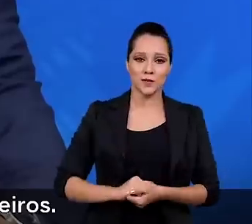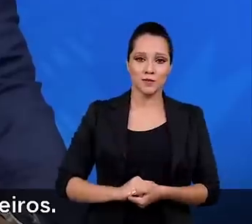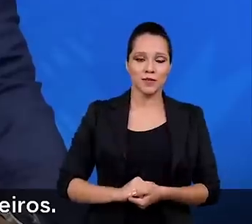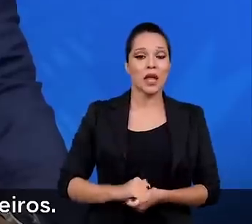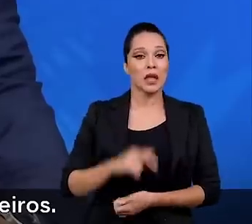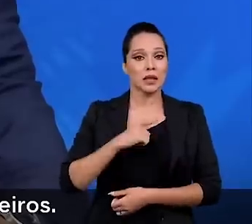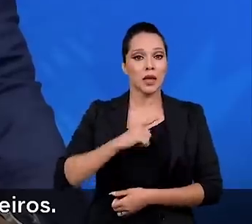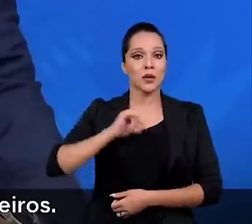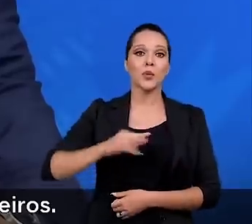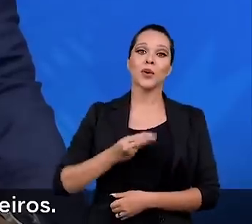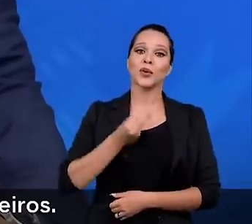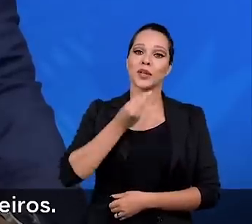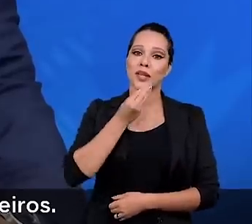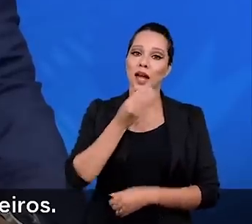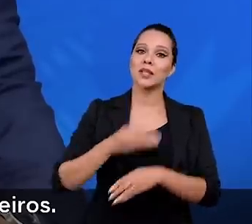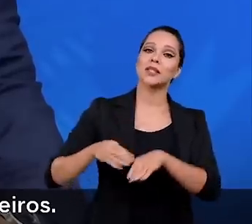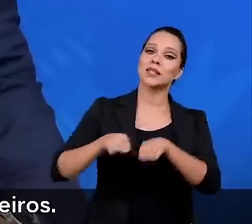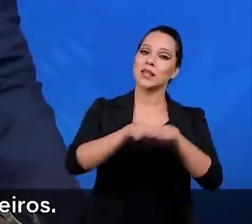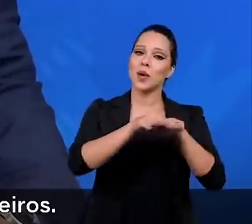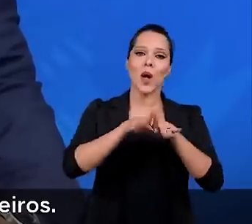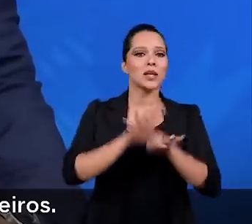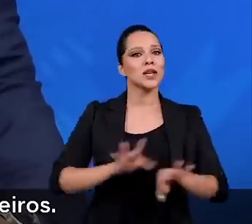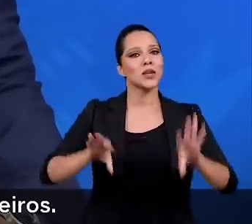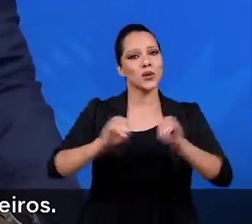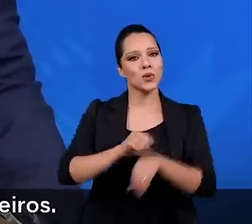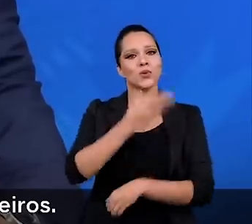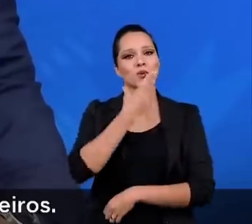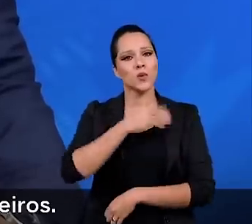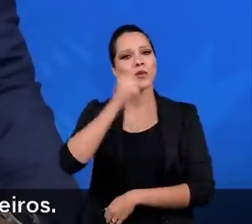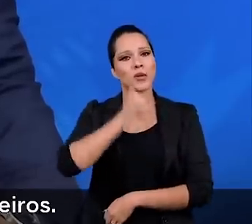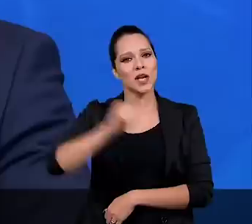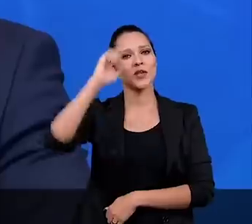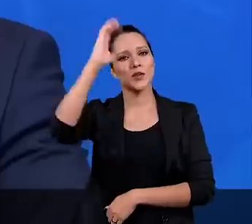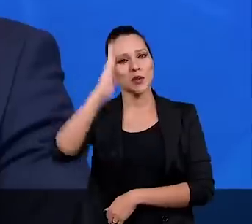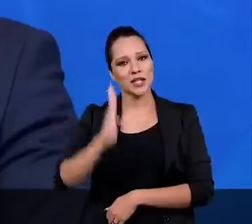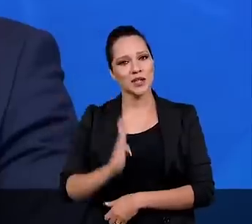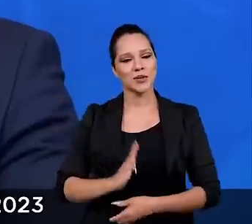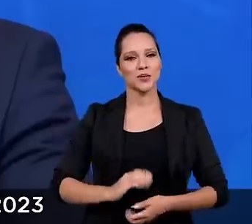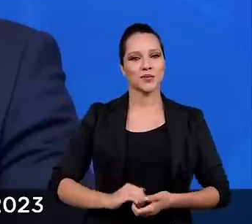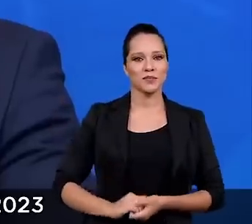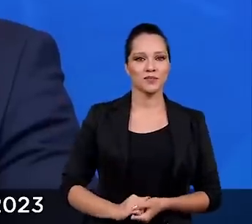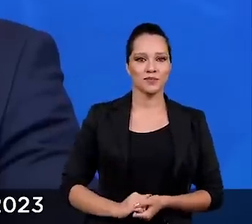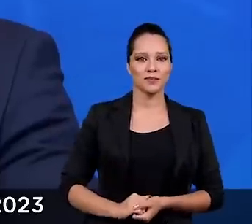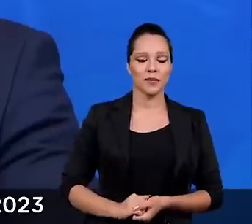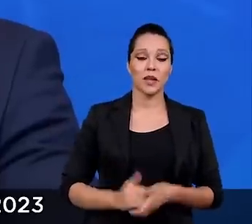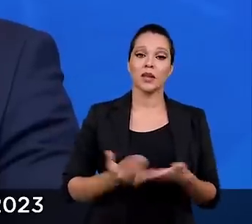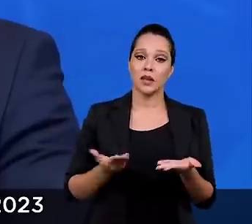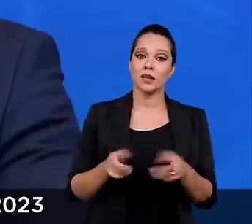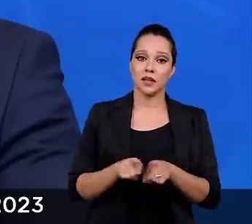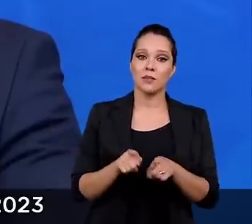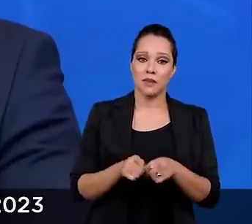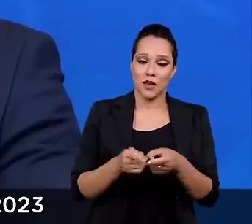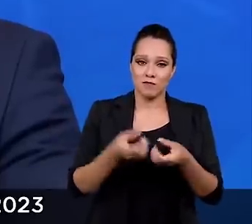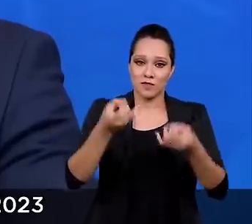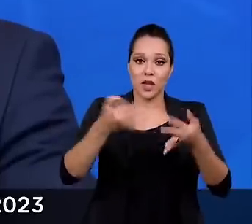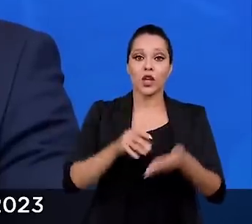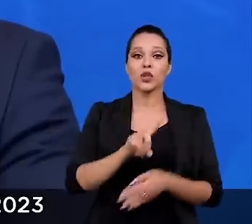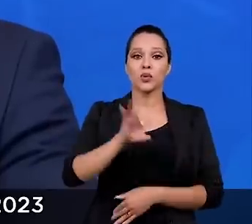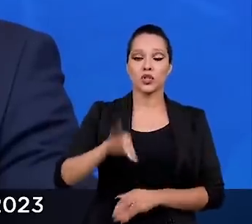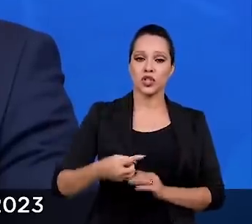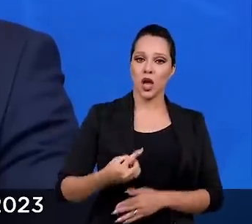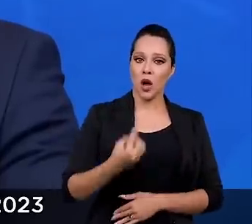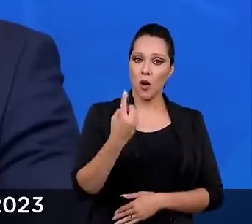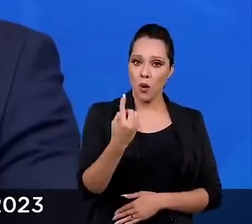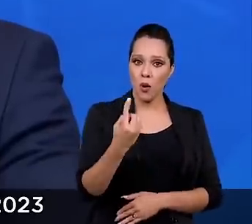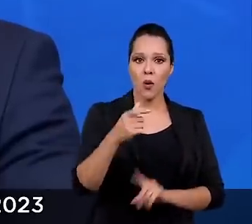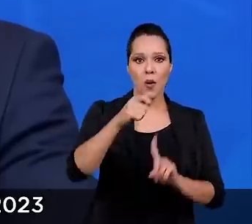criando oportunidades iguais a todos os brasileiros. Destaco que, a partir do dia